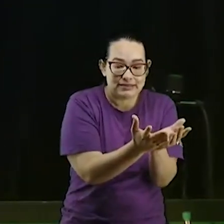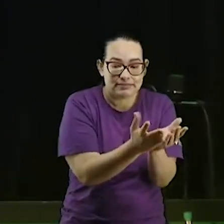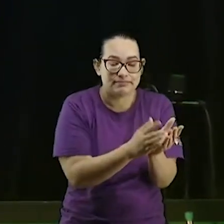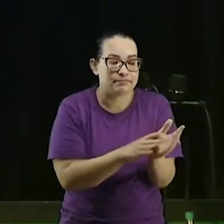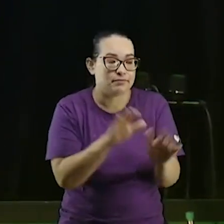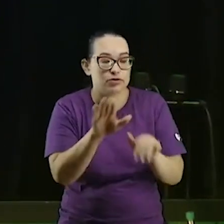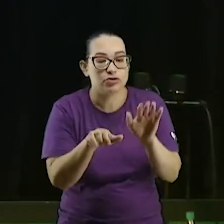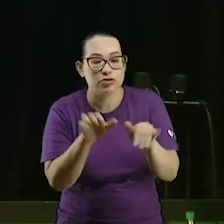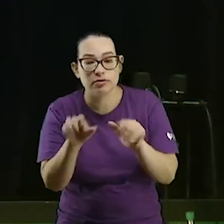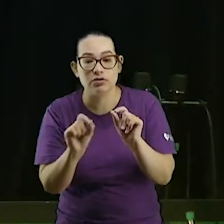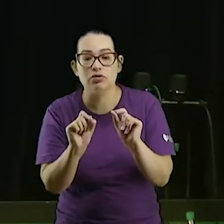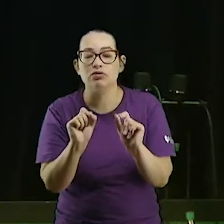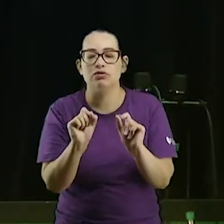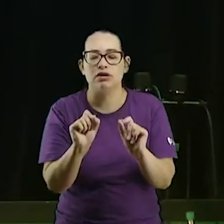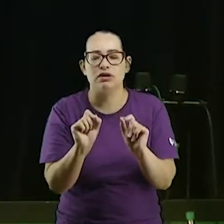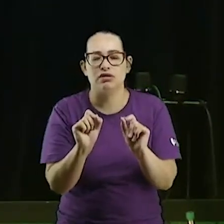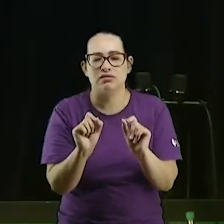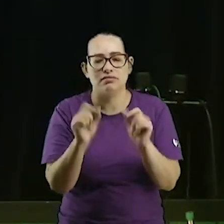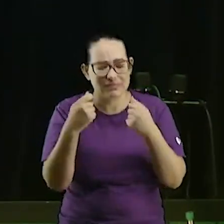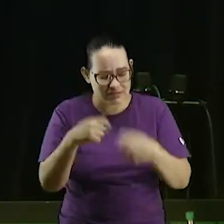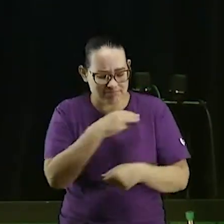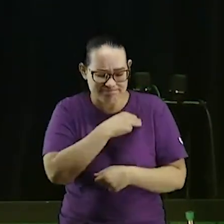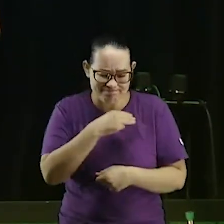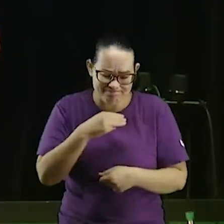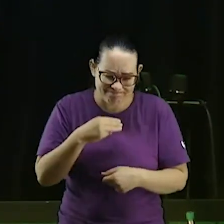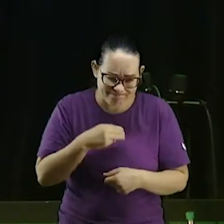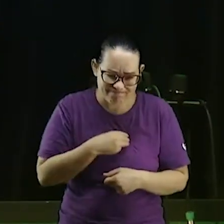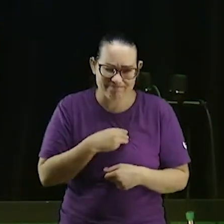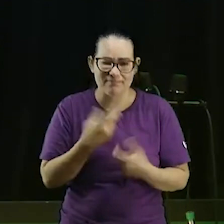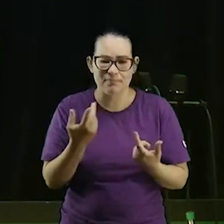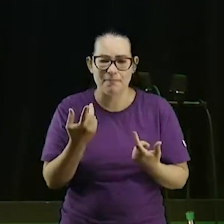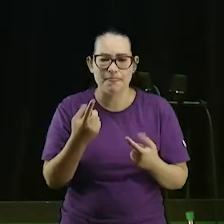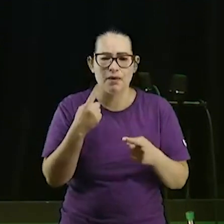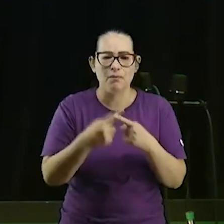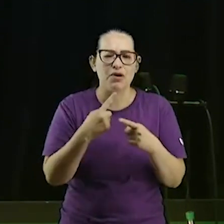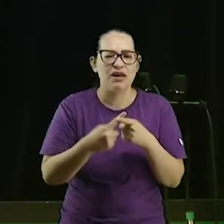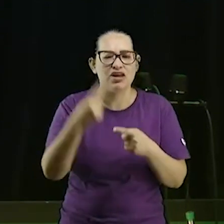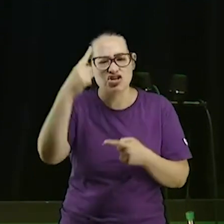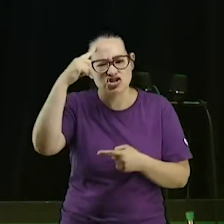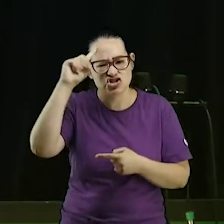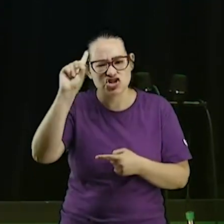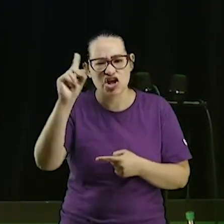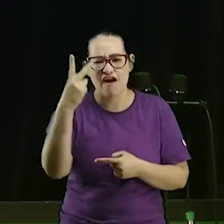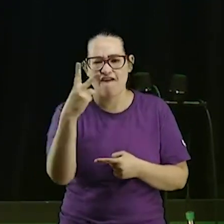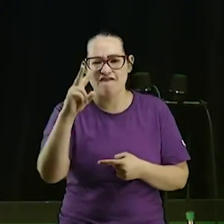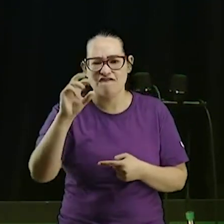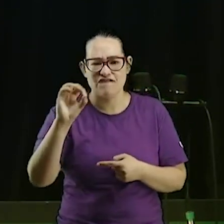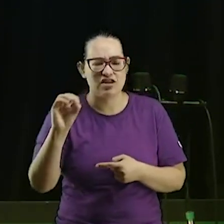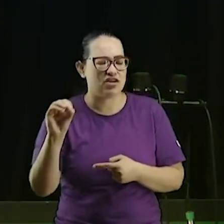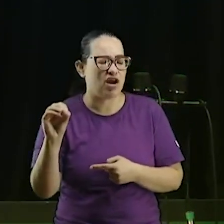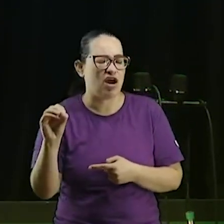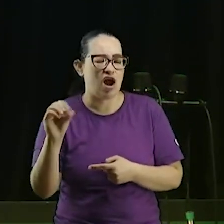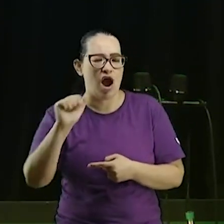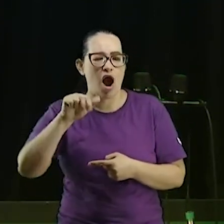são intenções ministeriais porque que dia 20 que vem vai ter o Old Cars